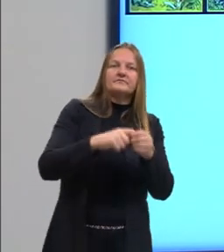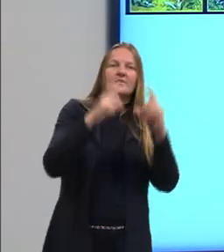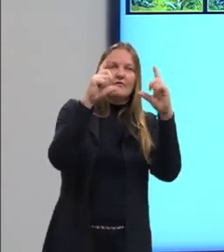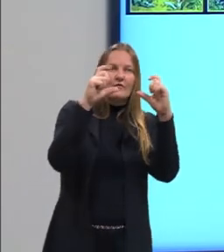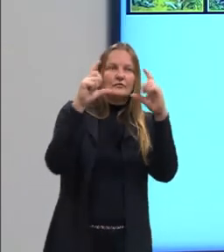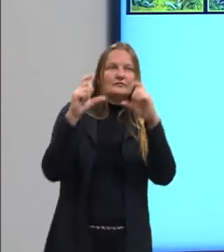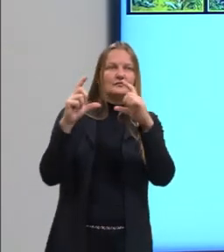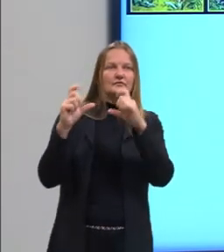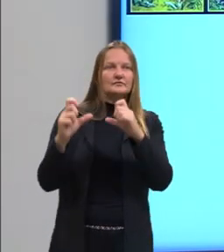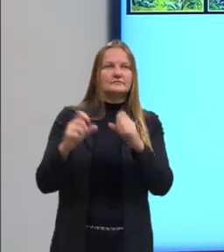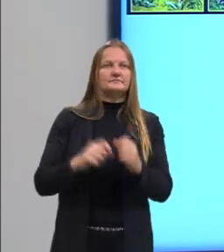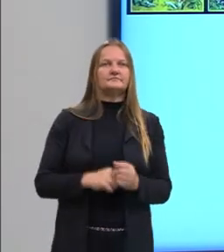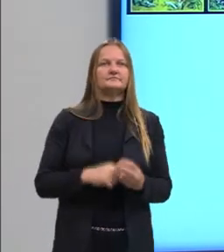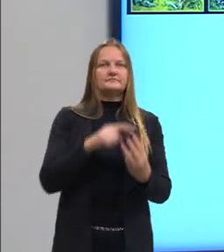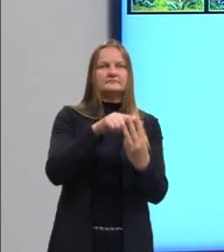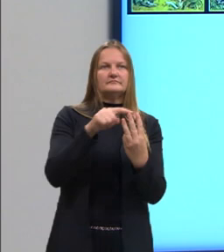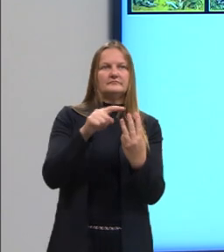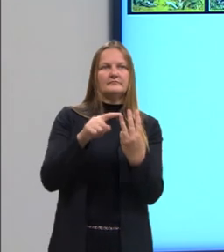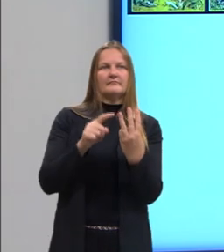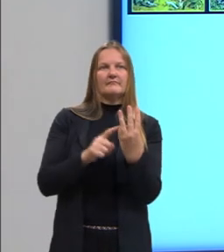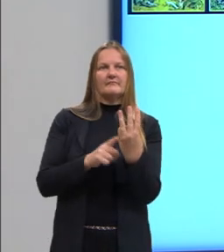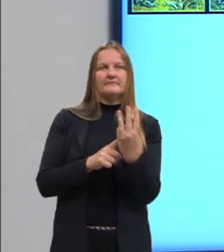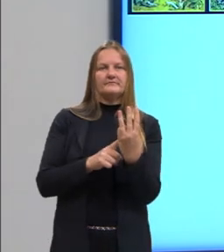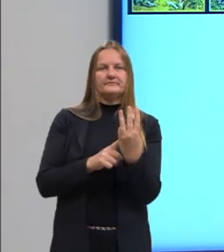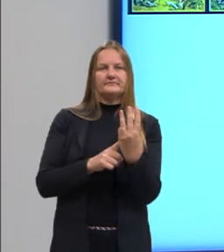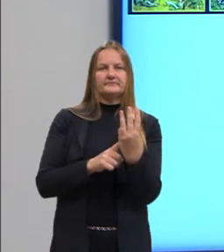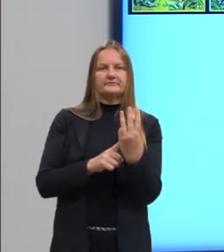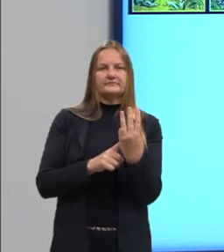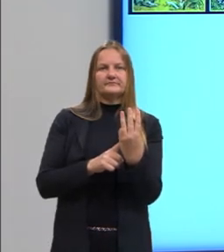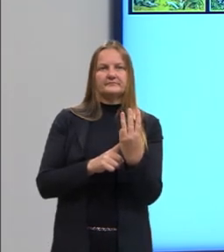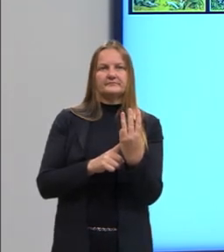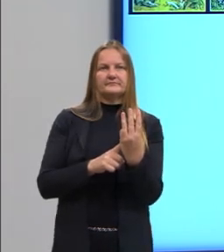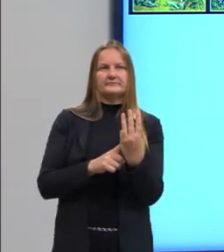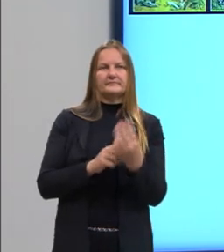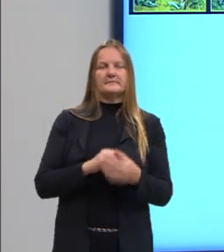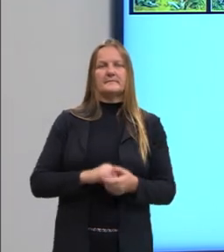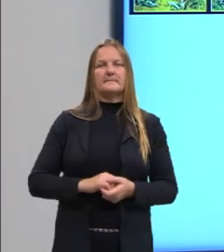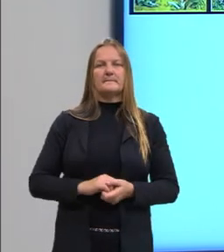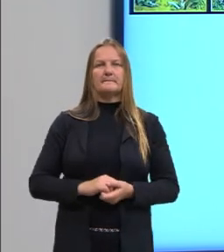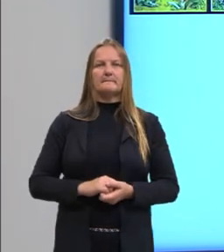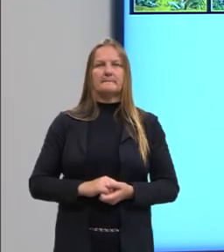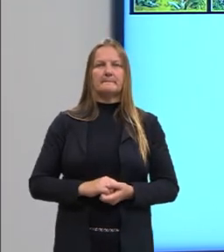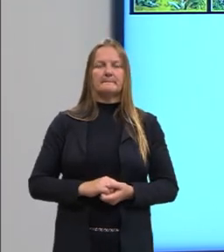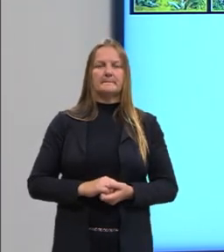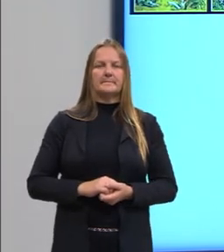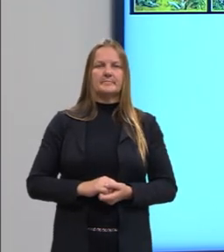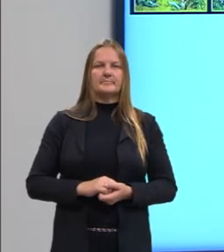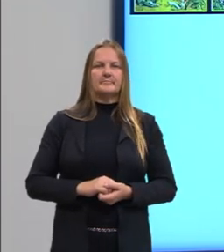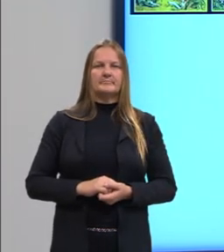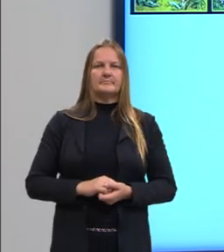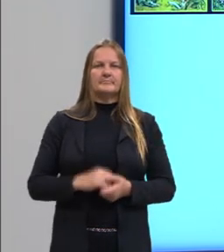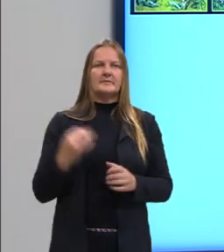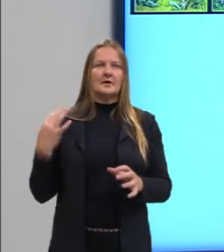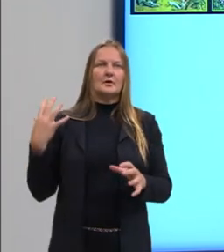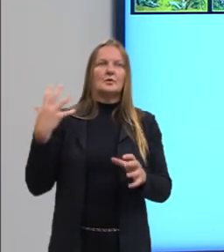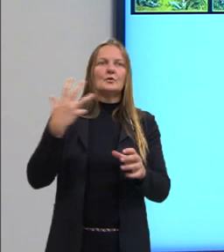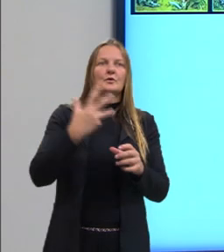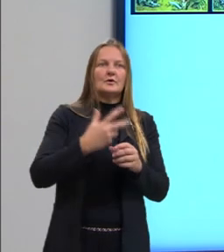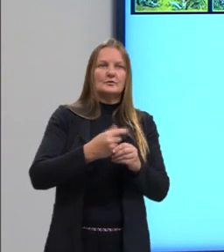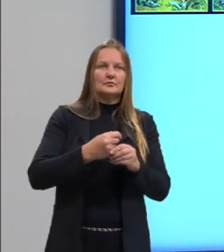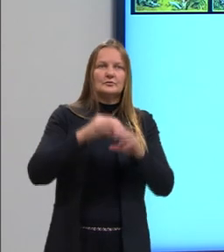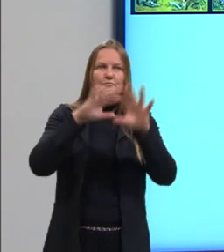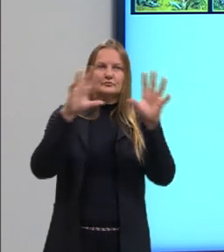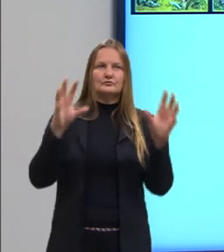trocando, então, peixe por lebre, figura 2, a evolução do homem, figura 3, dois homens apertando